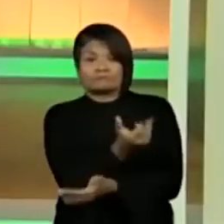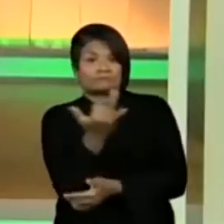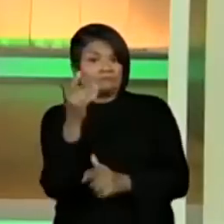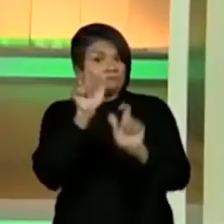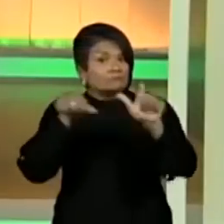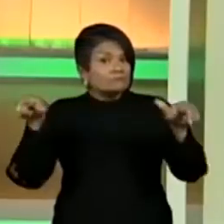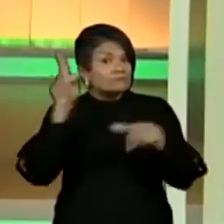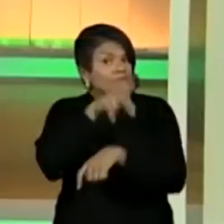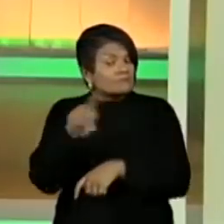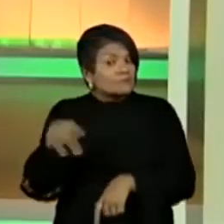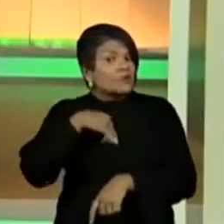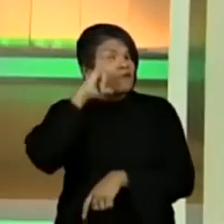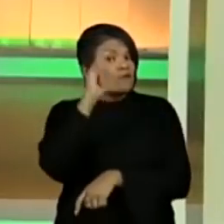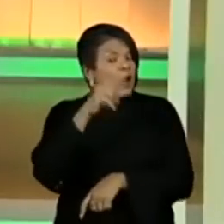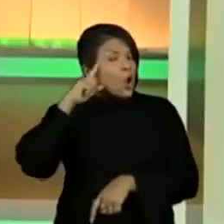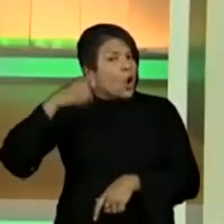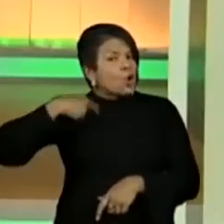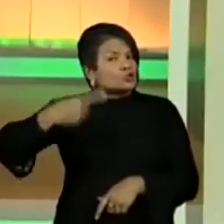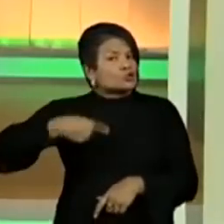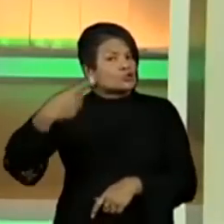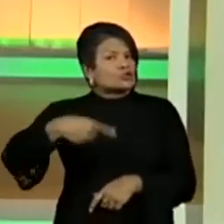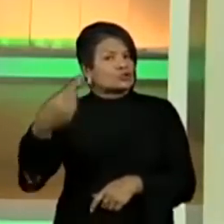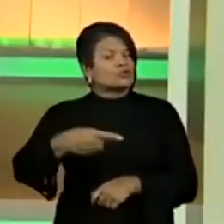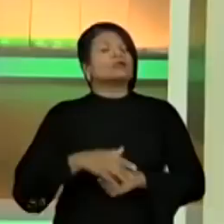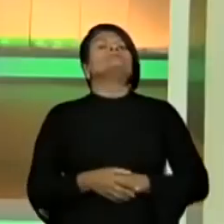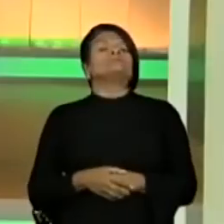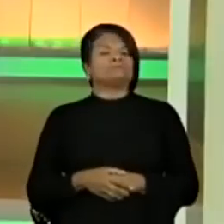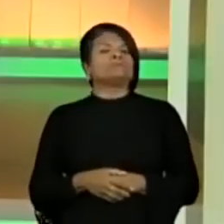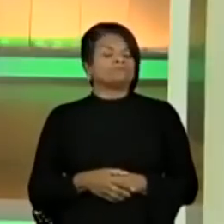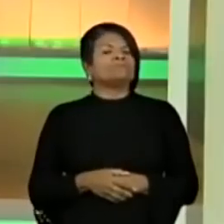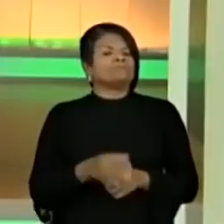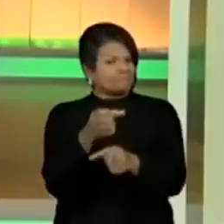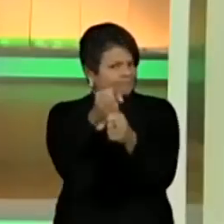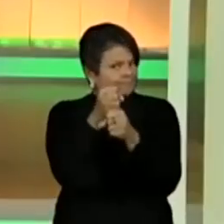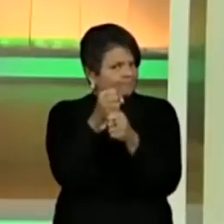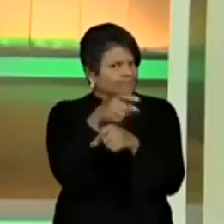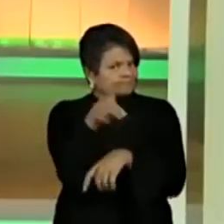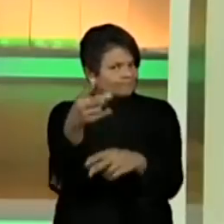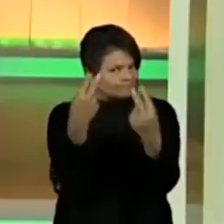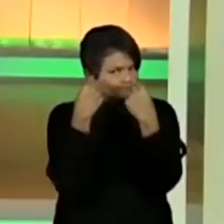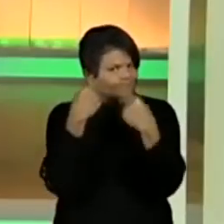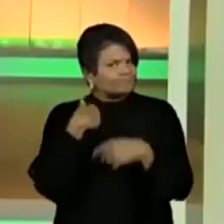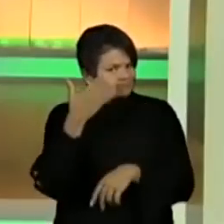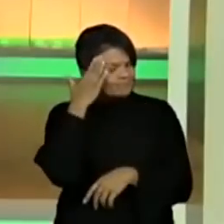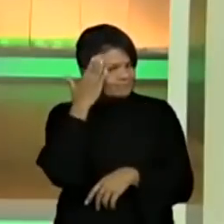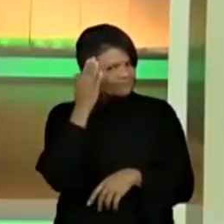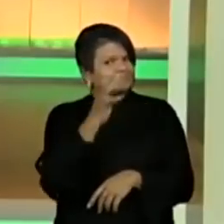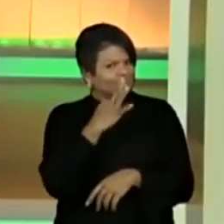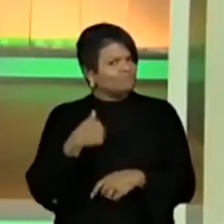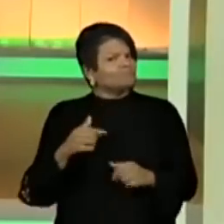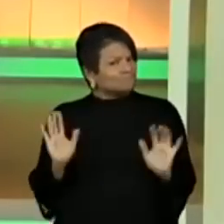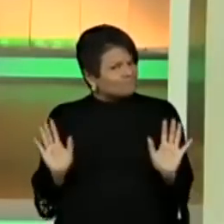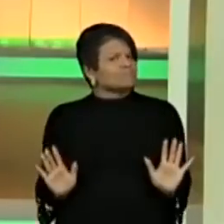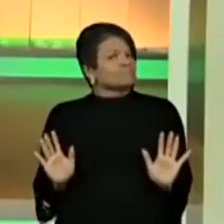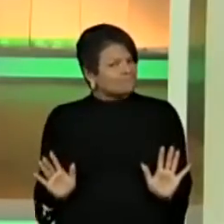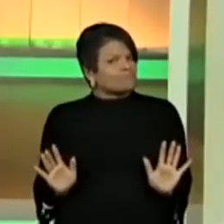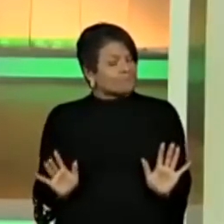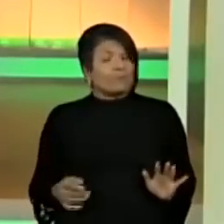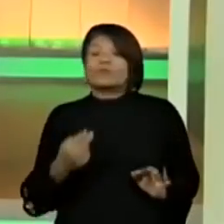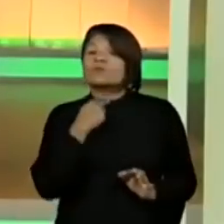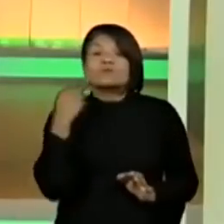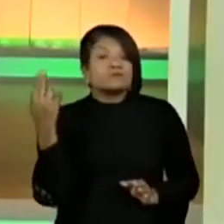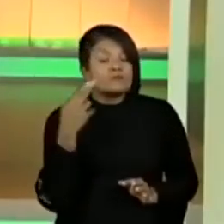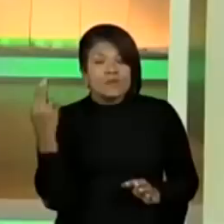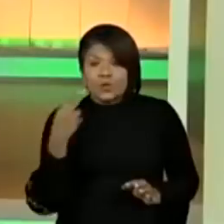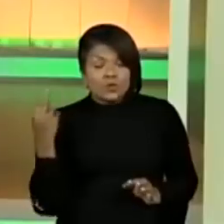falando sobre isso, da rotina. Olha, eu pego no pé dos meus alunos. Meus alunos estão me assistindo e sabem. Não dá para assistir aula em tempos de